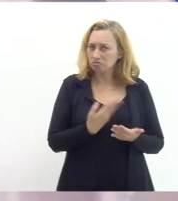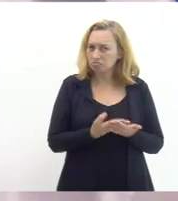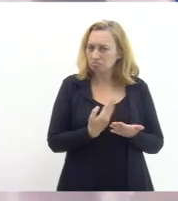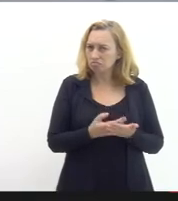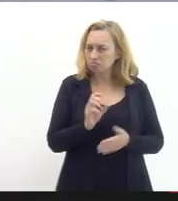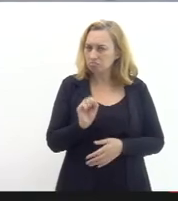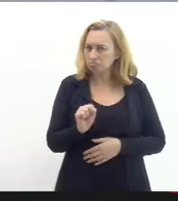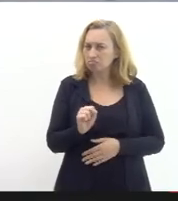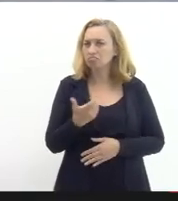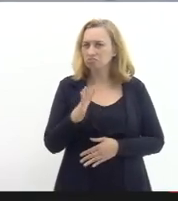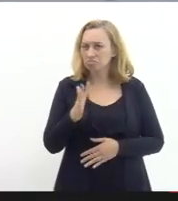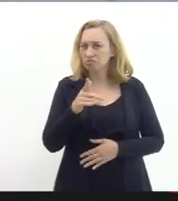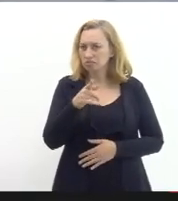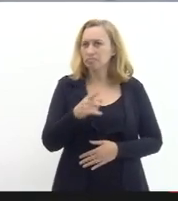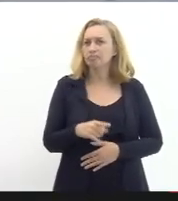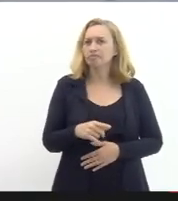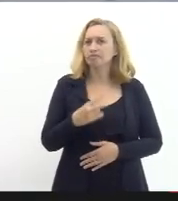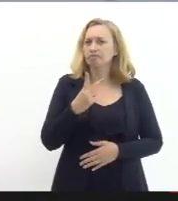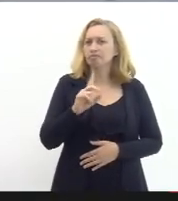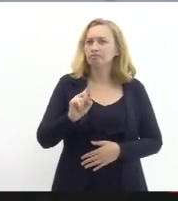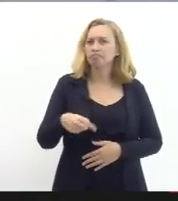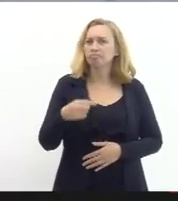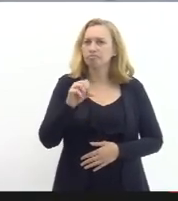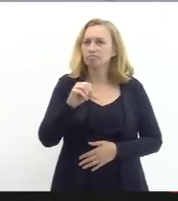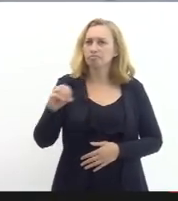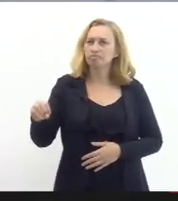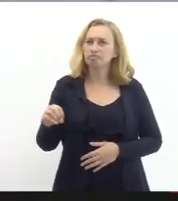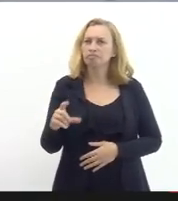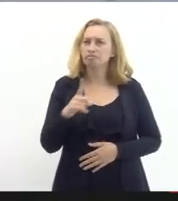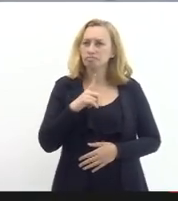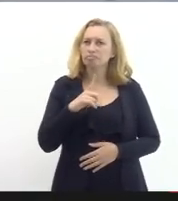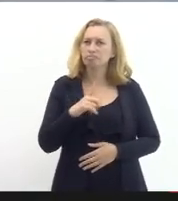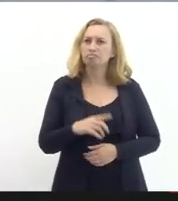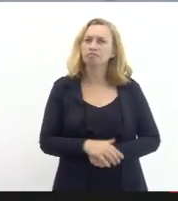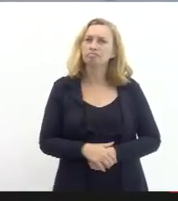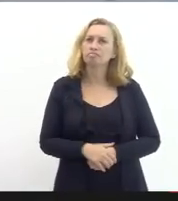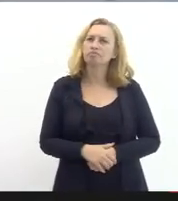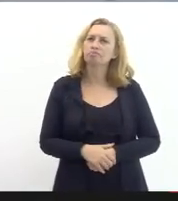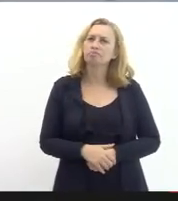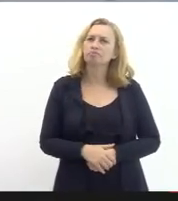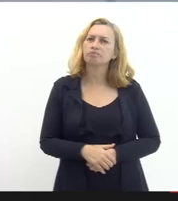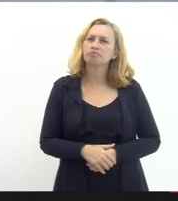isso mais ou menos isso então de 1900 mais ou menos o número que a gente tem vamos de 1900